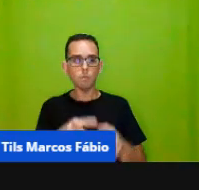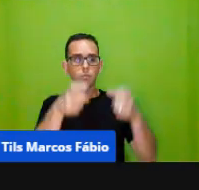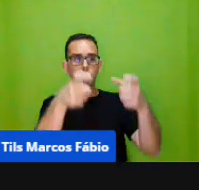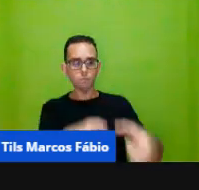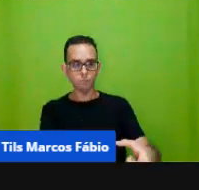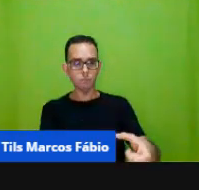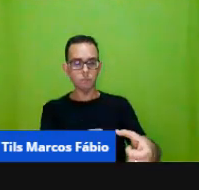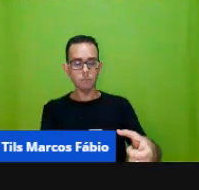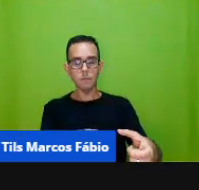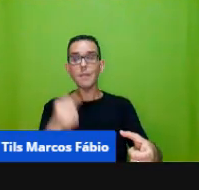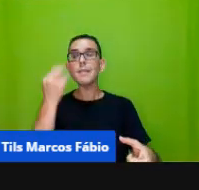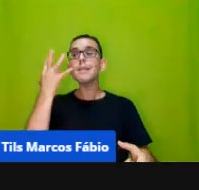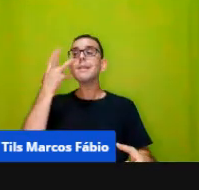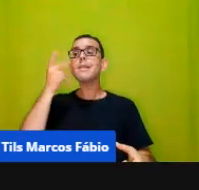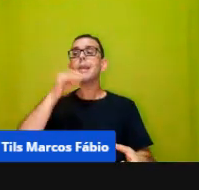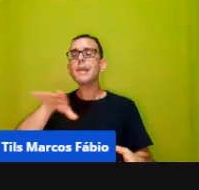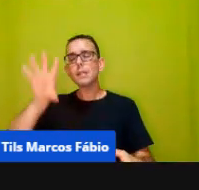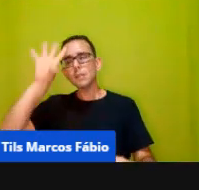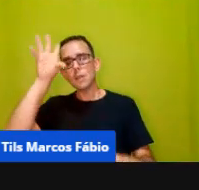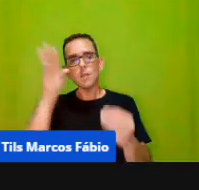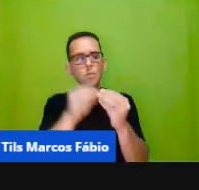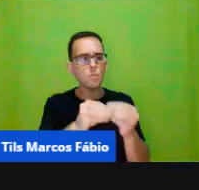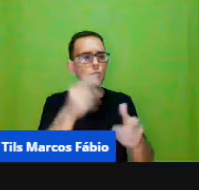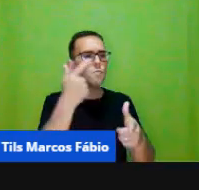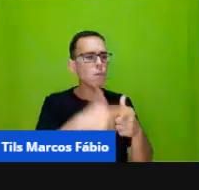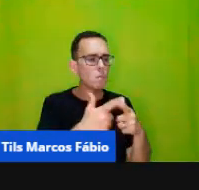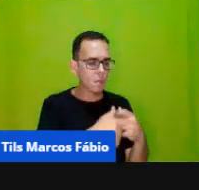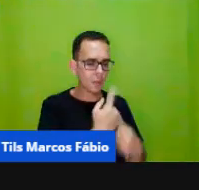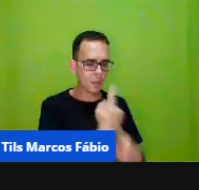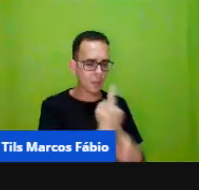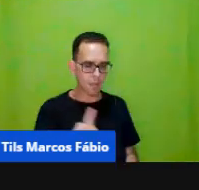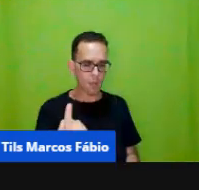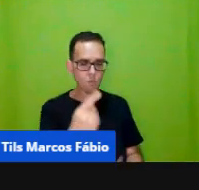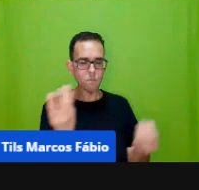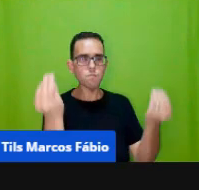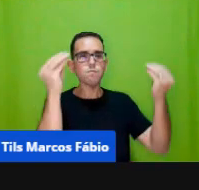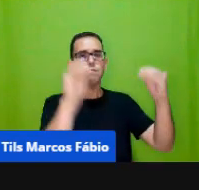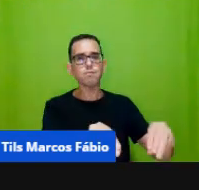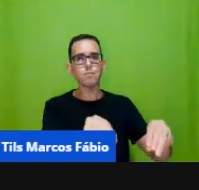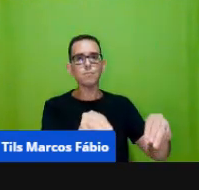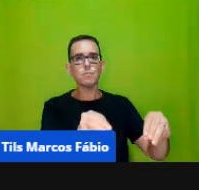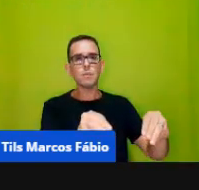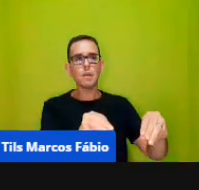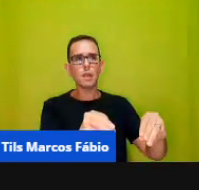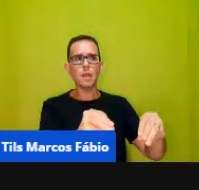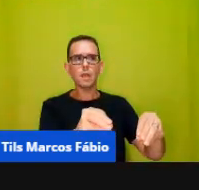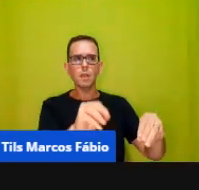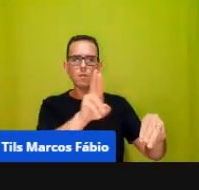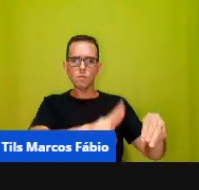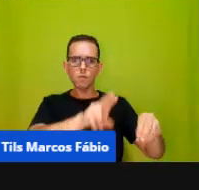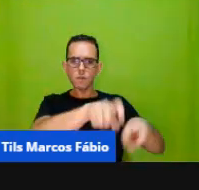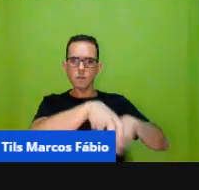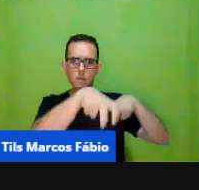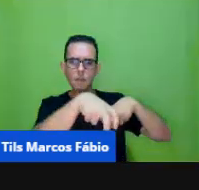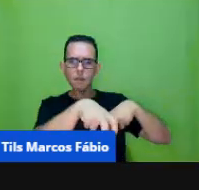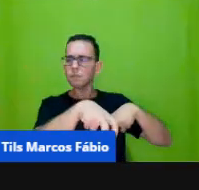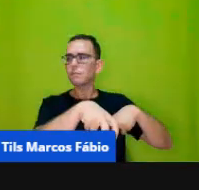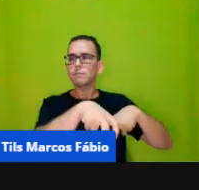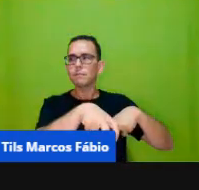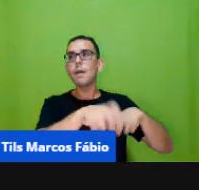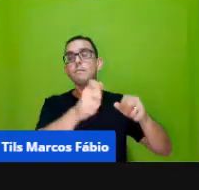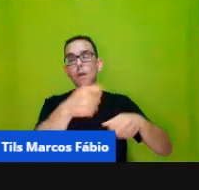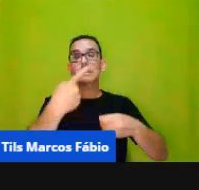solucionar aquele problema de onde cada coisa vai ficar isso não só uma fazenda uma cidade a